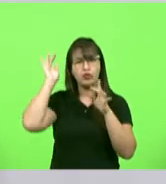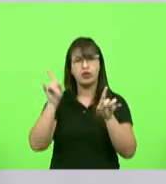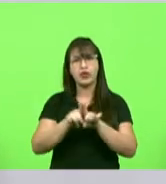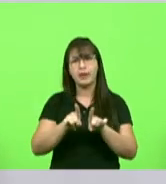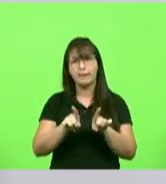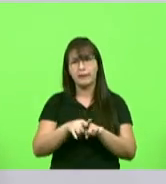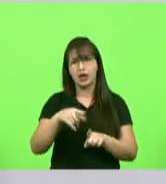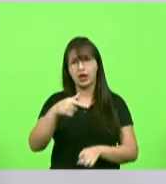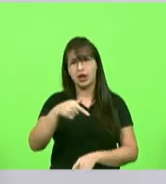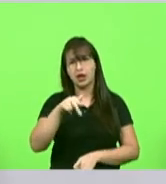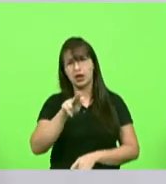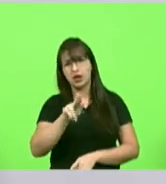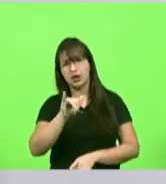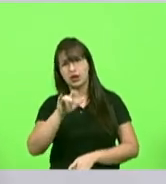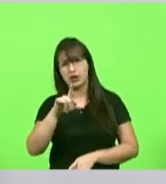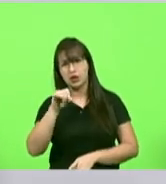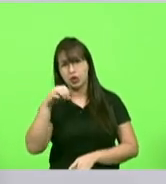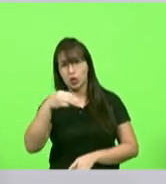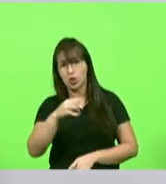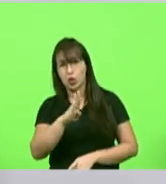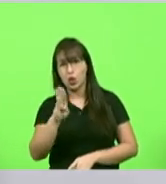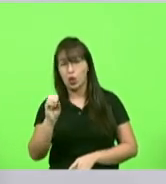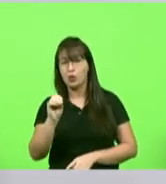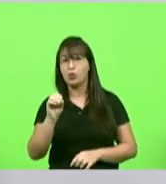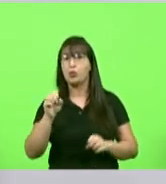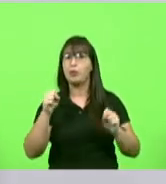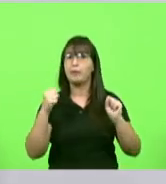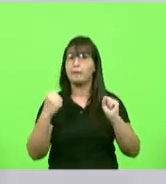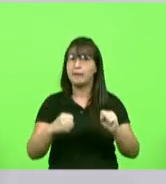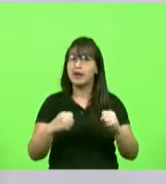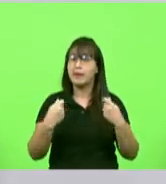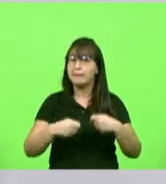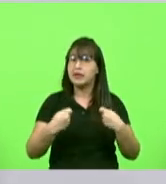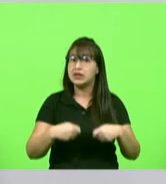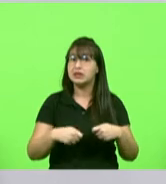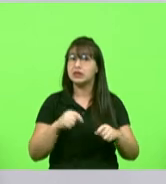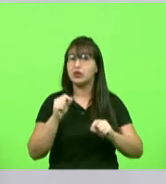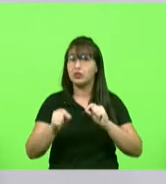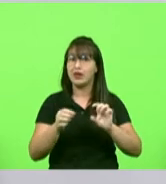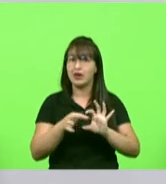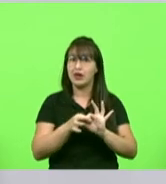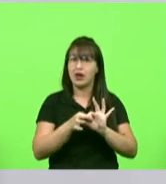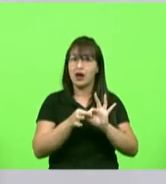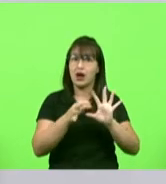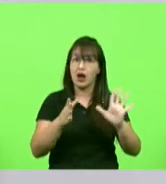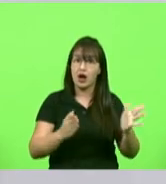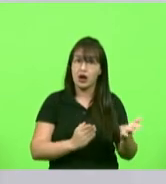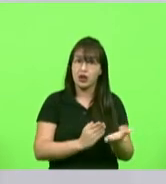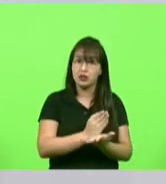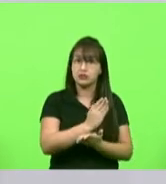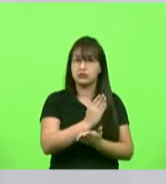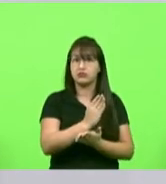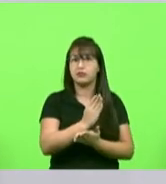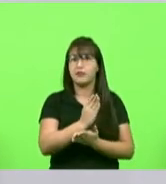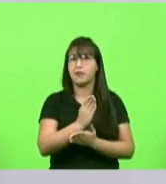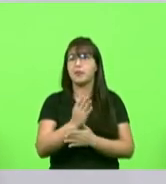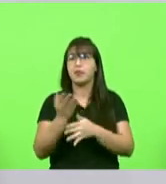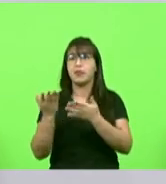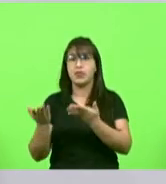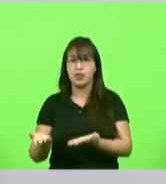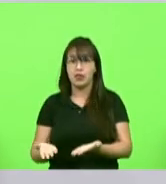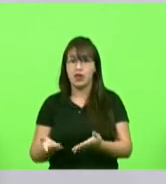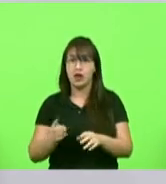é necessário ter uma autorização do órgão fiscalizador do órgão responsável